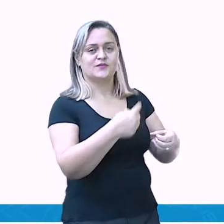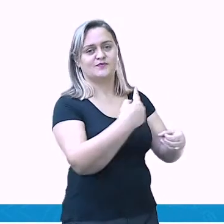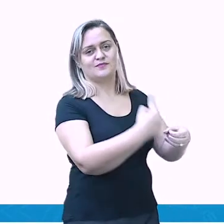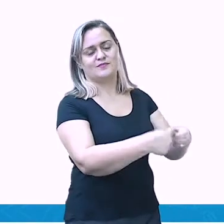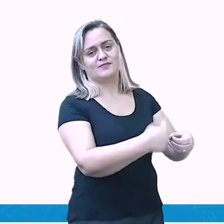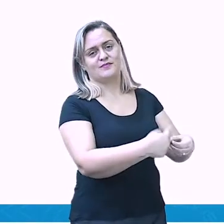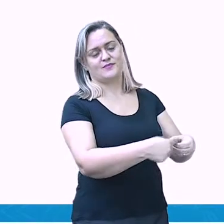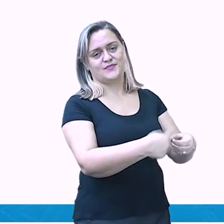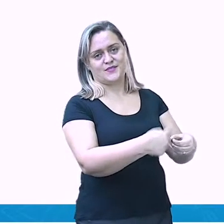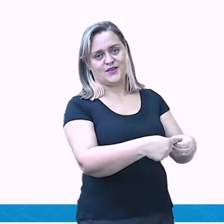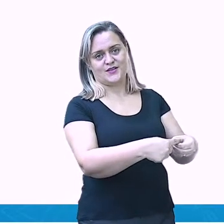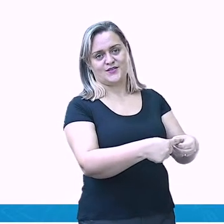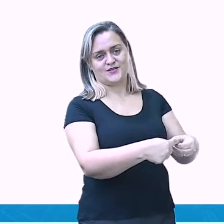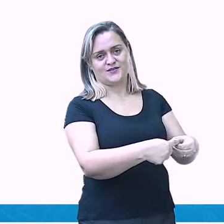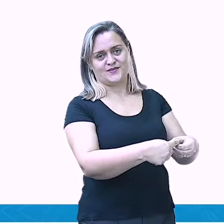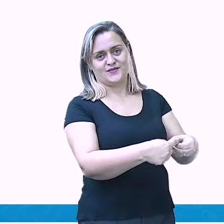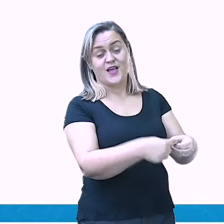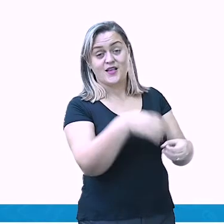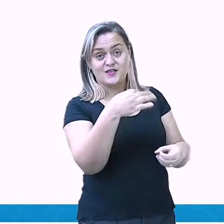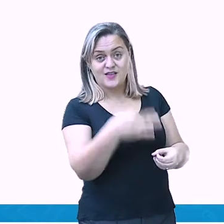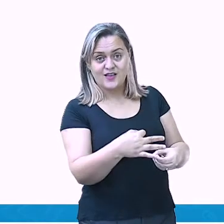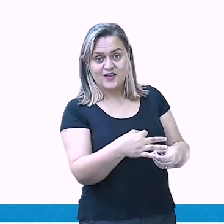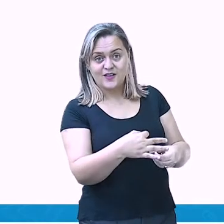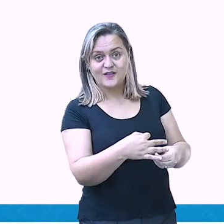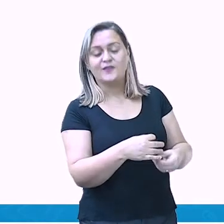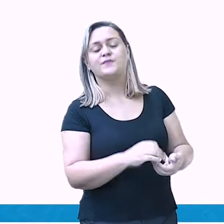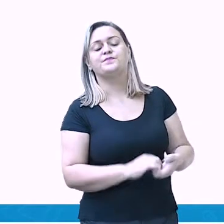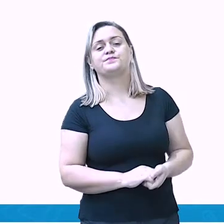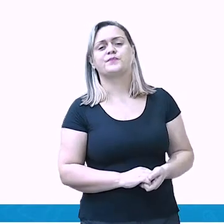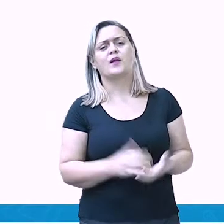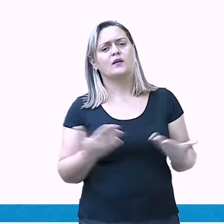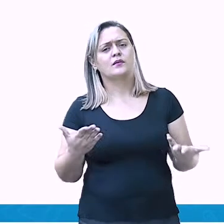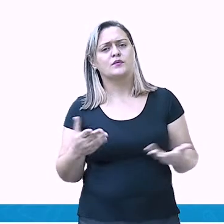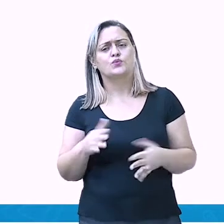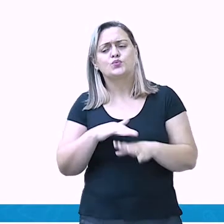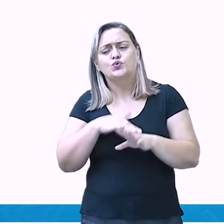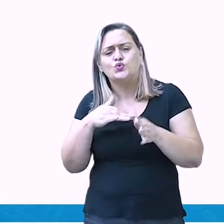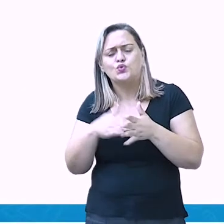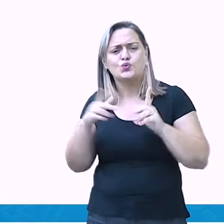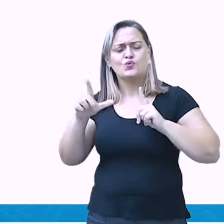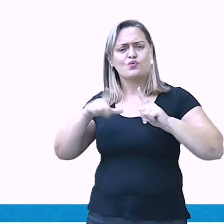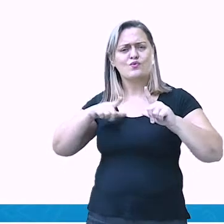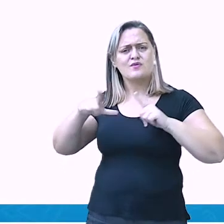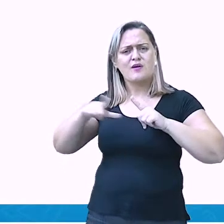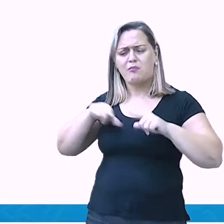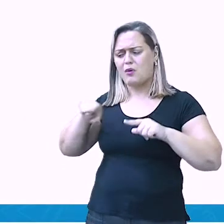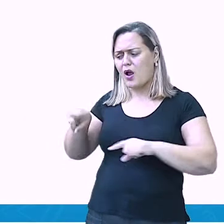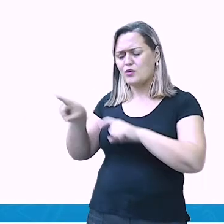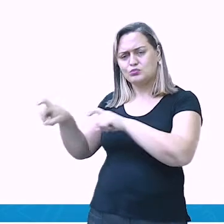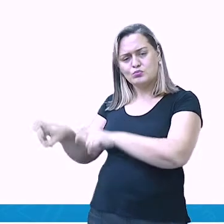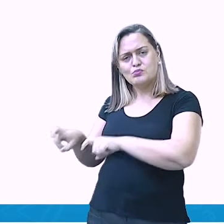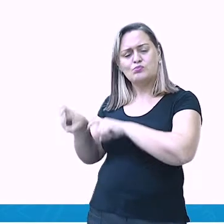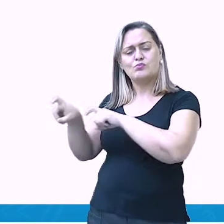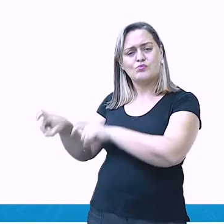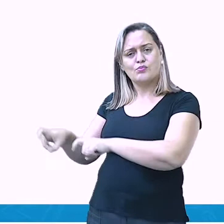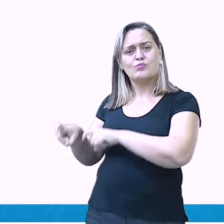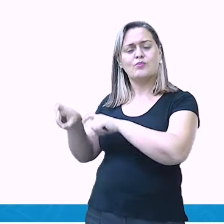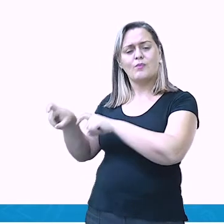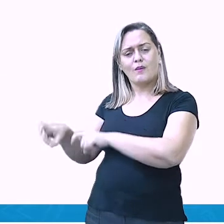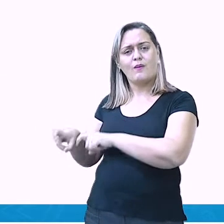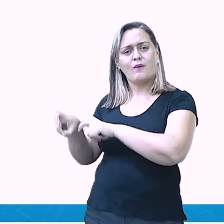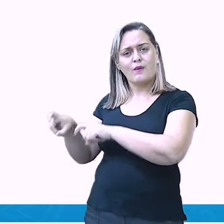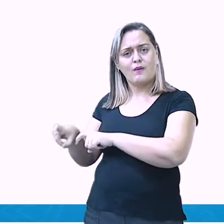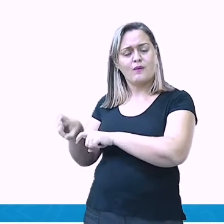dos supermercados. Então, todo o trabalho do campo, tudo que é feito ali, ele